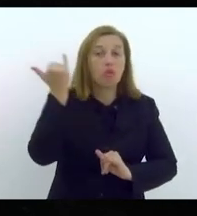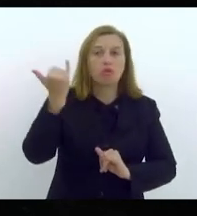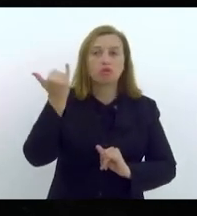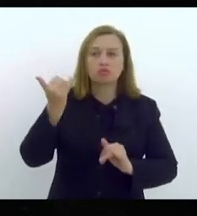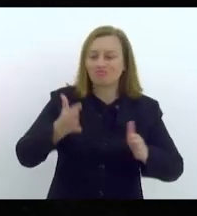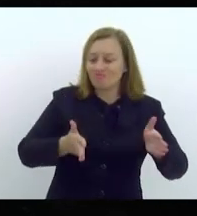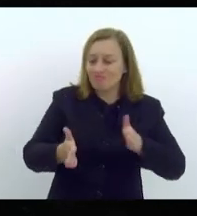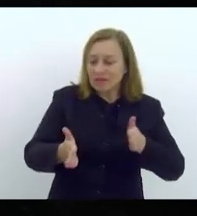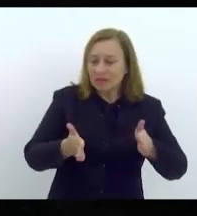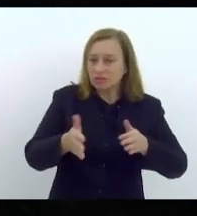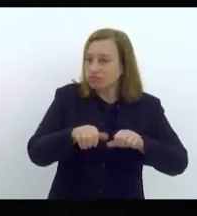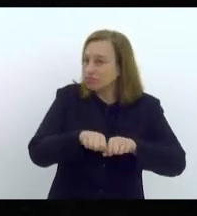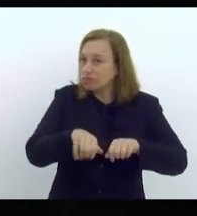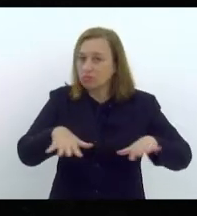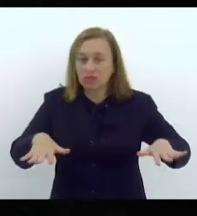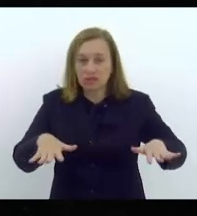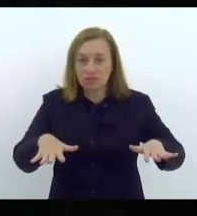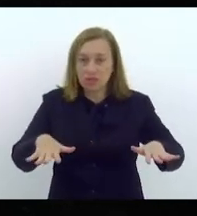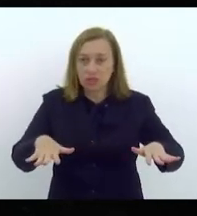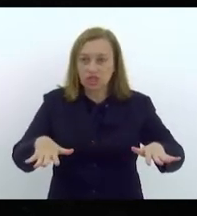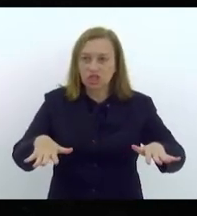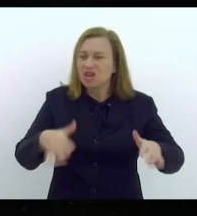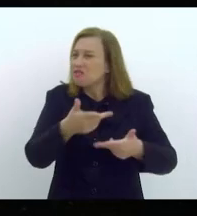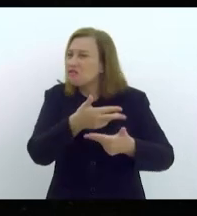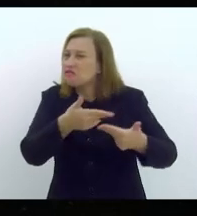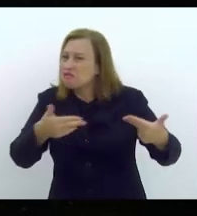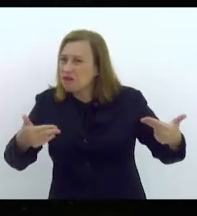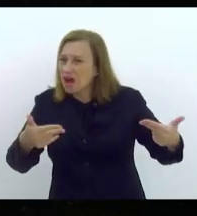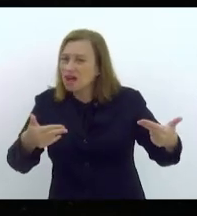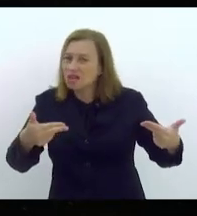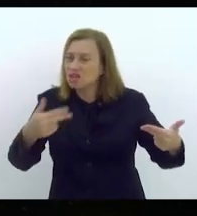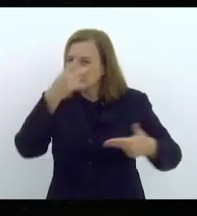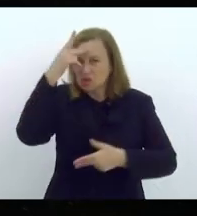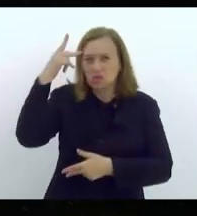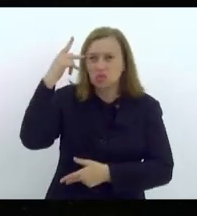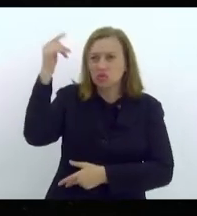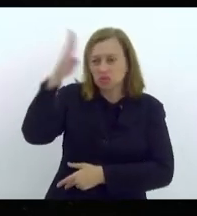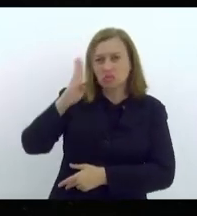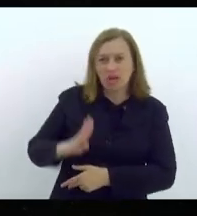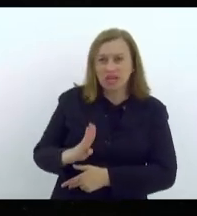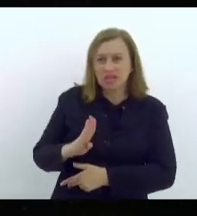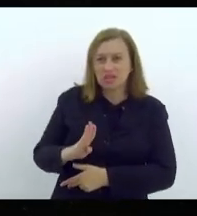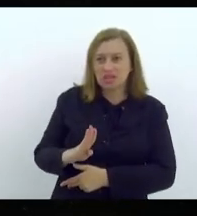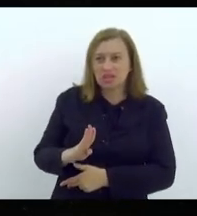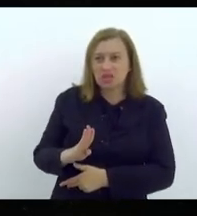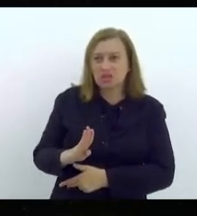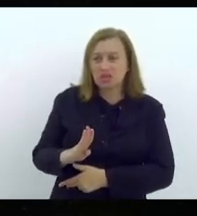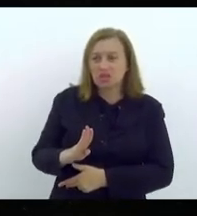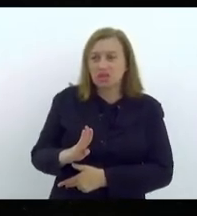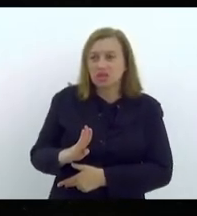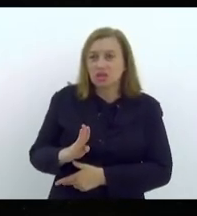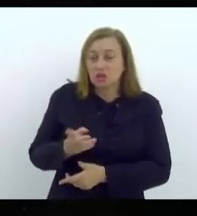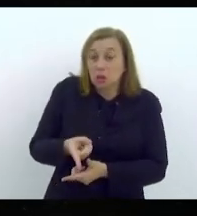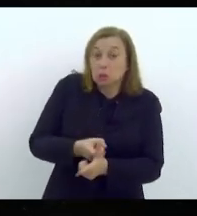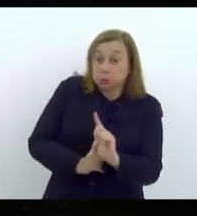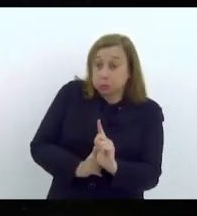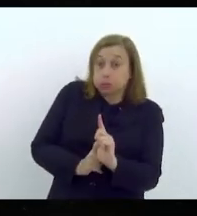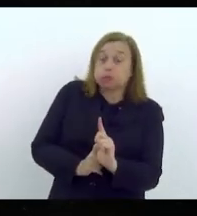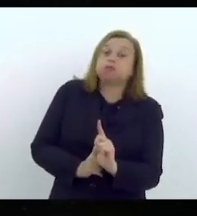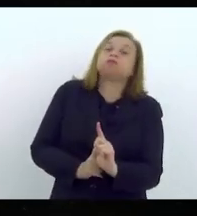a pandemia nós tivemos milhares de brasileiros e brasileiras que ficaram muito endividados.